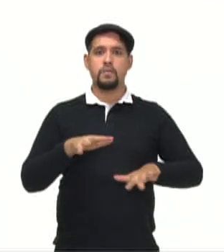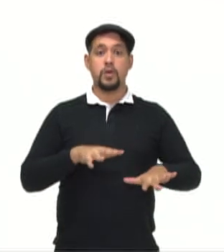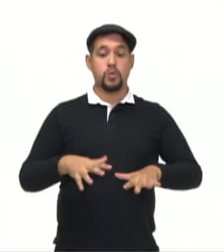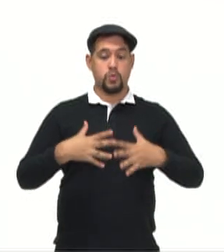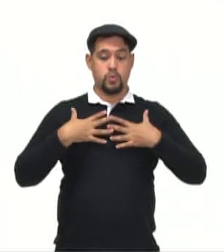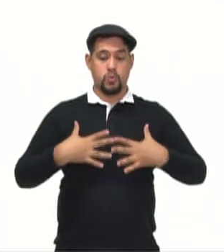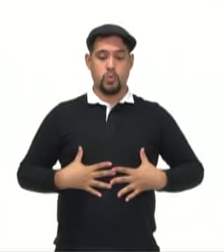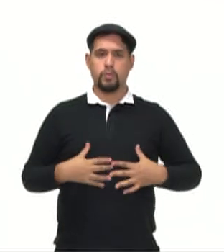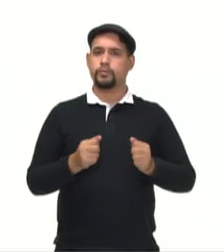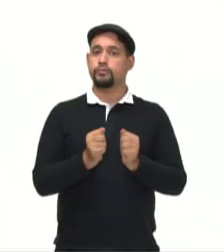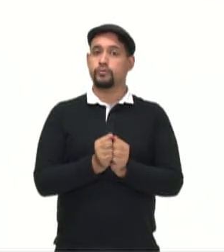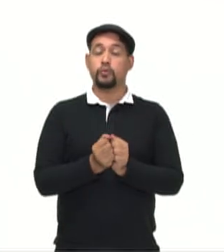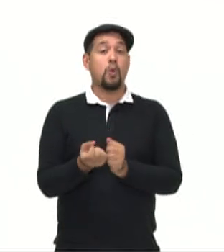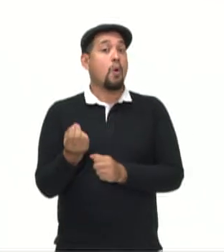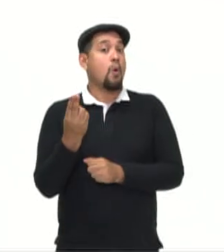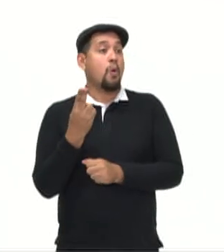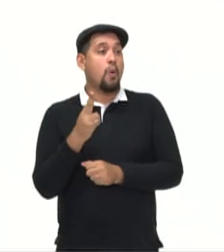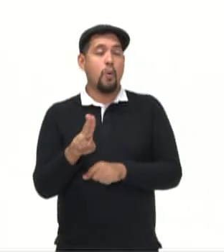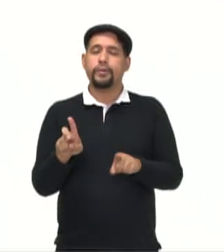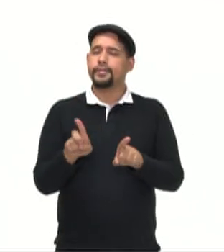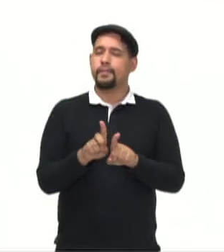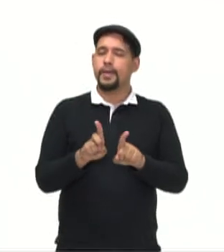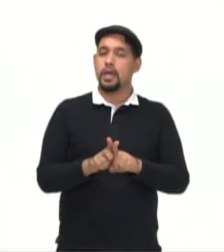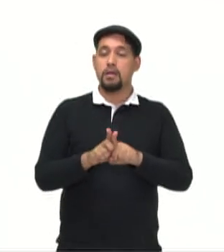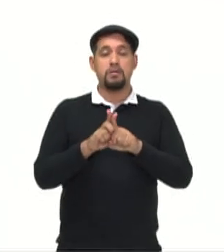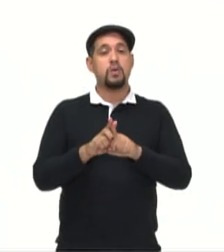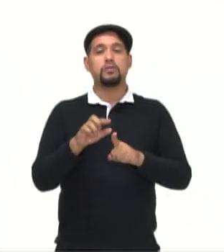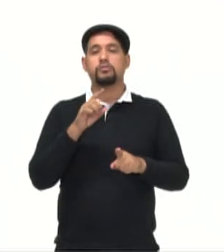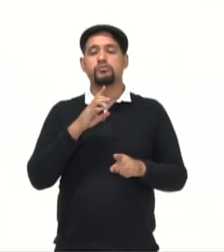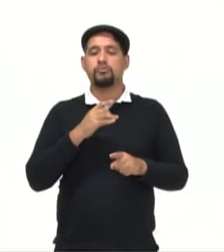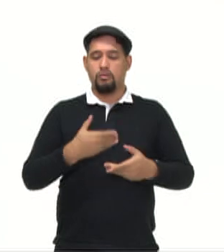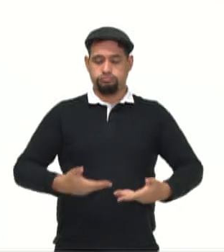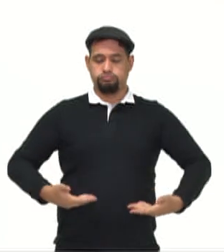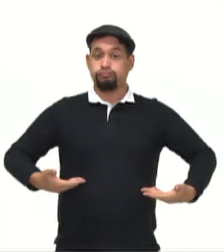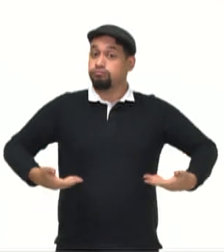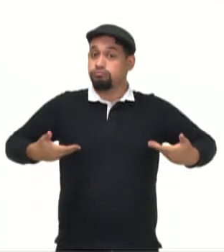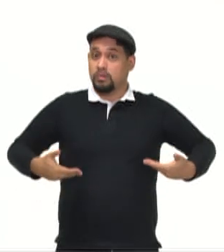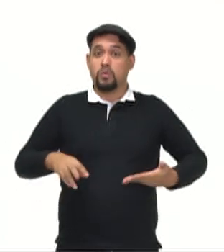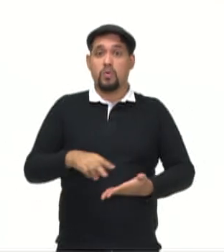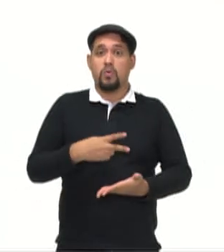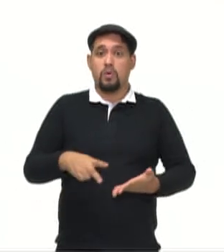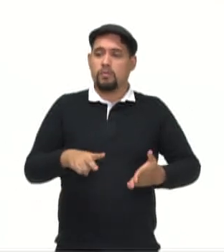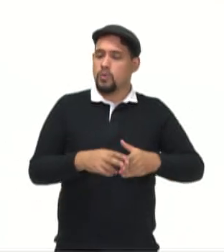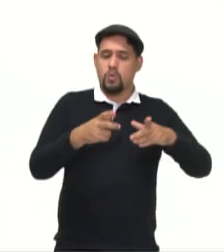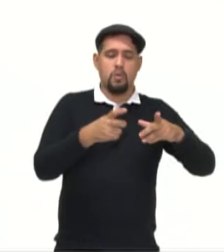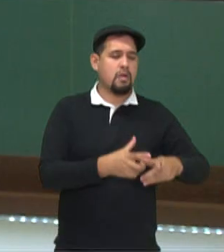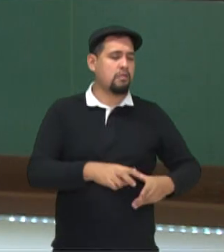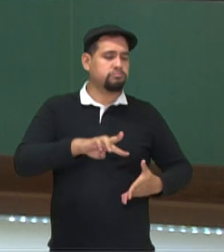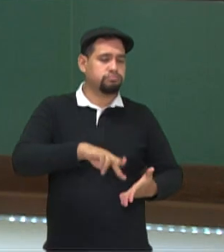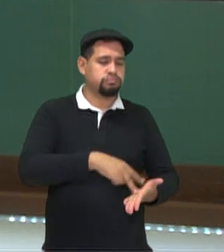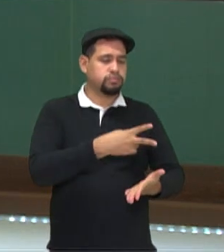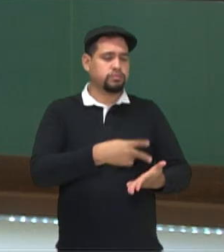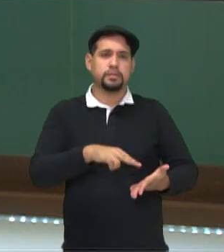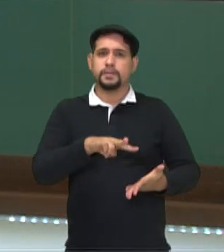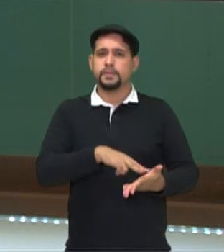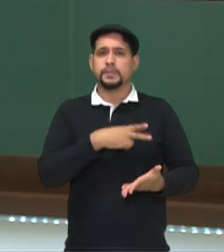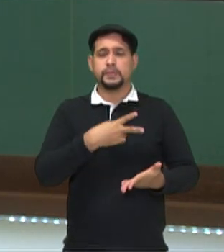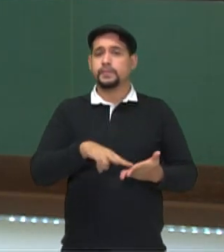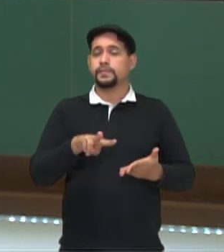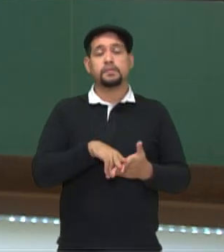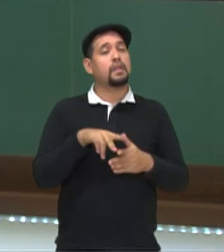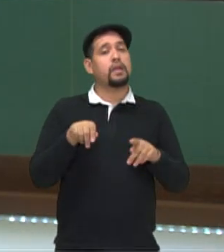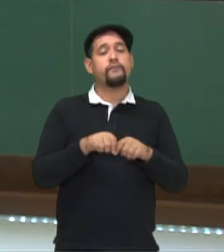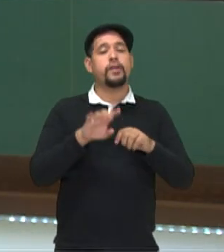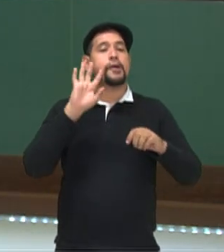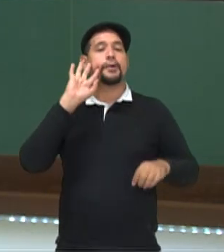corpo, ou de parte dele, num determinado tempo e espaço. Então, é o movimento que